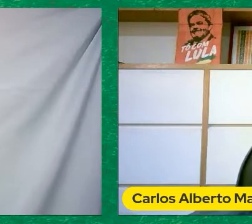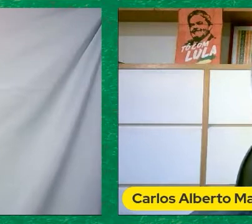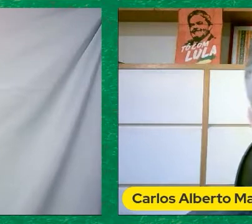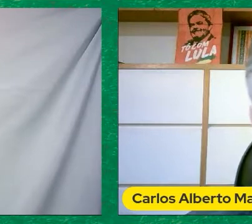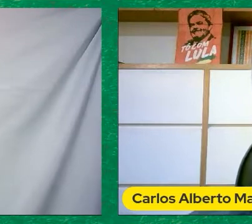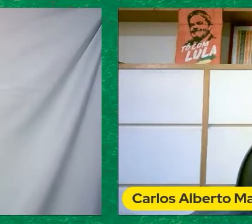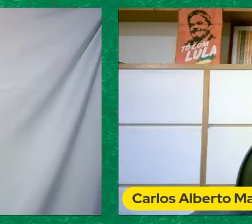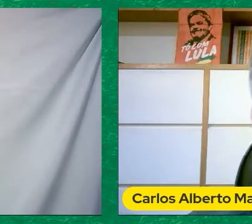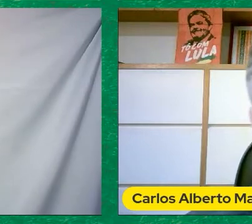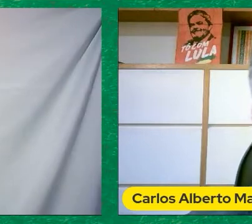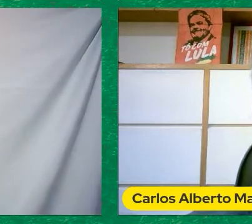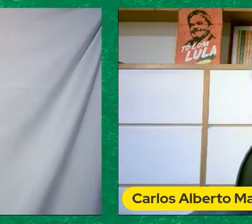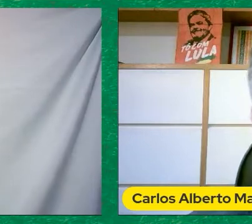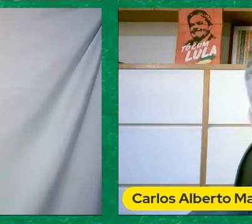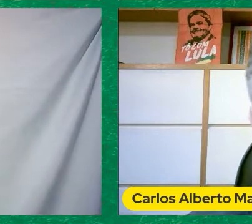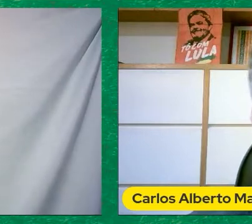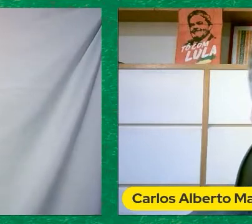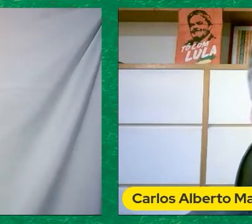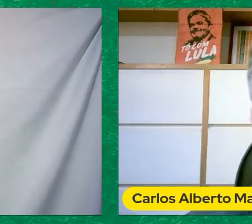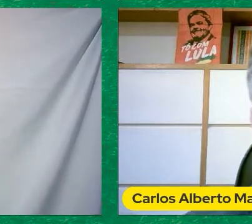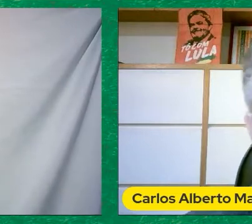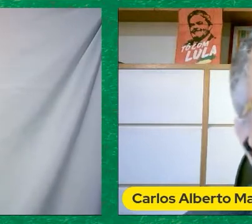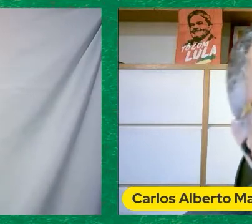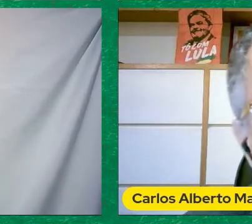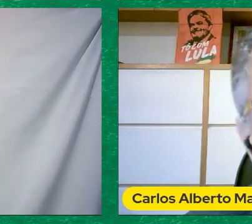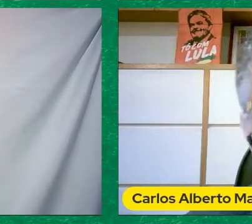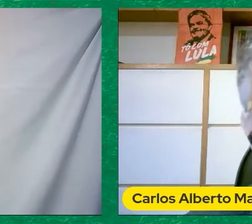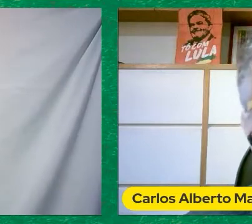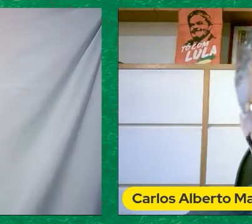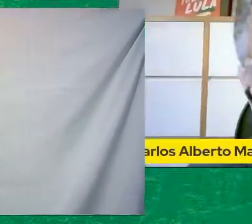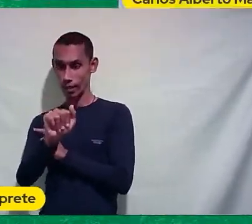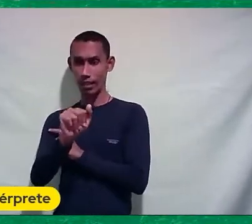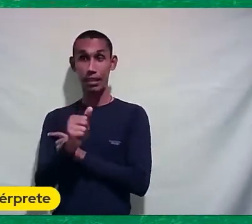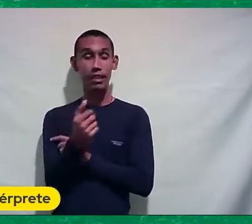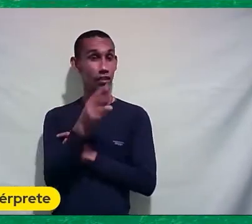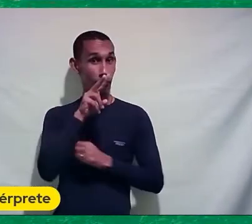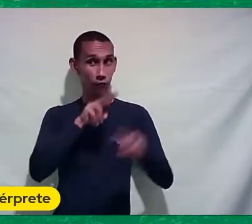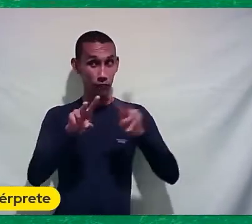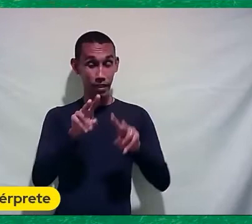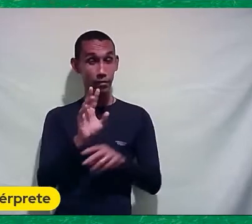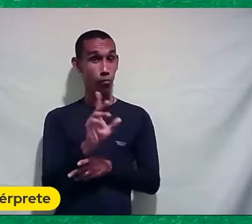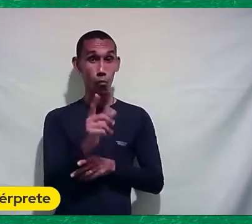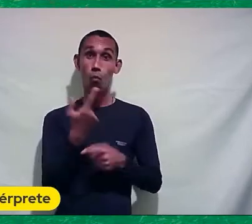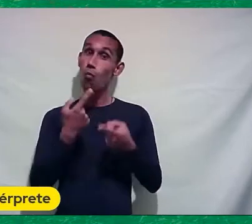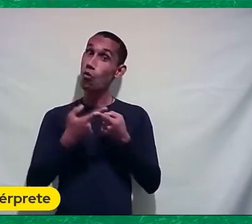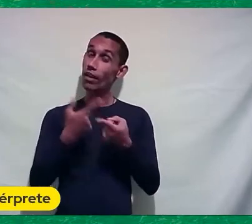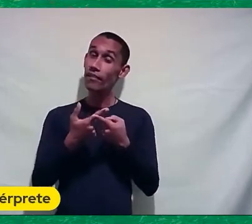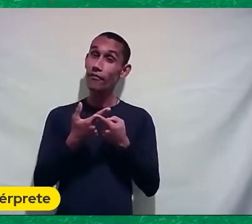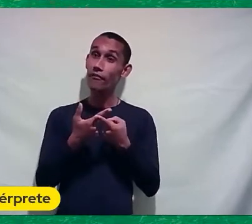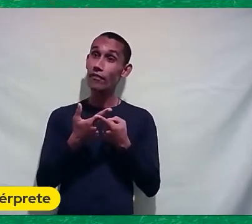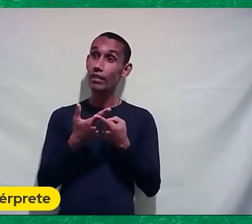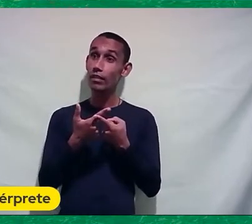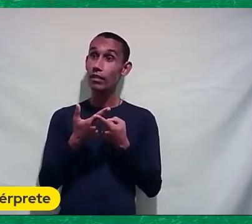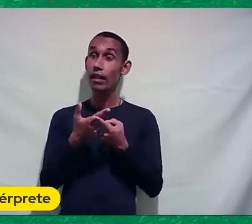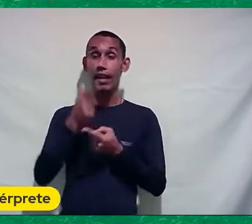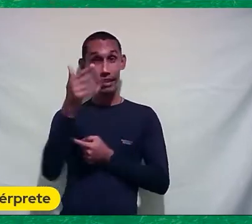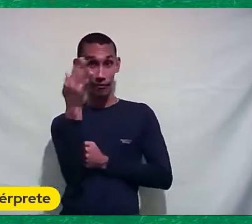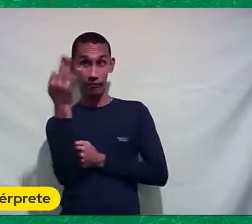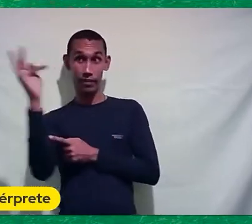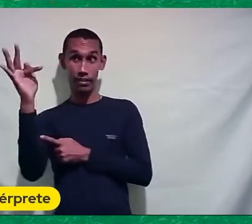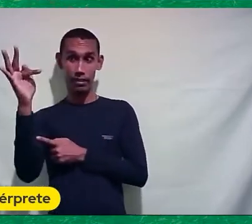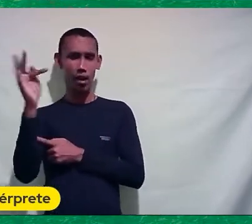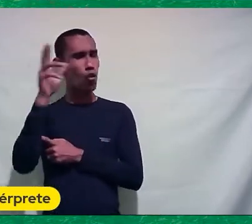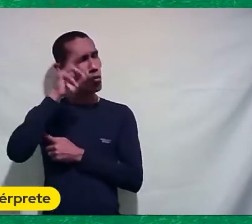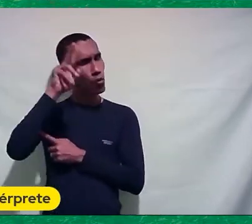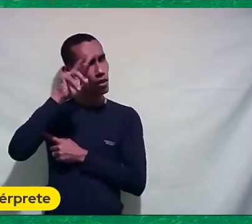Também A luta contra a ditadura Pois é Esse eu não sei Se eu vi Eu acho que não Porque esse foi feito Para França Porque eu me lembro vagamente